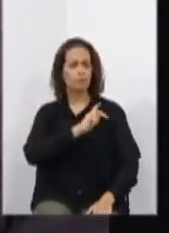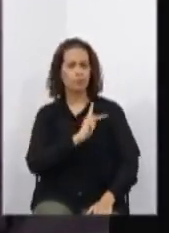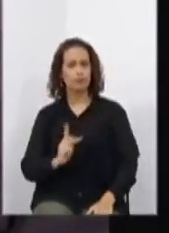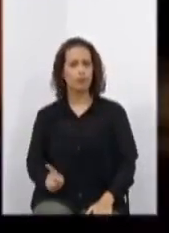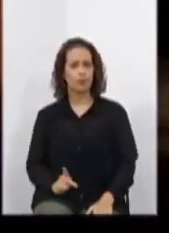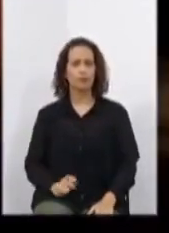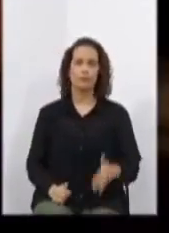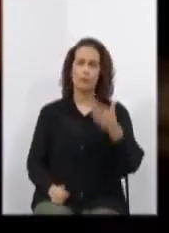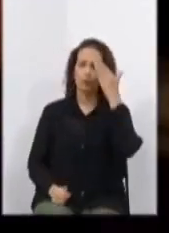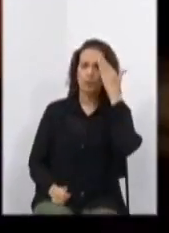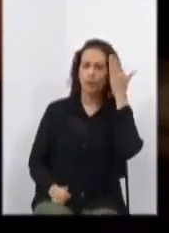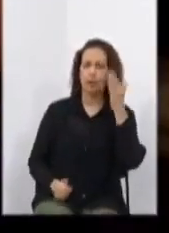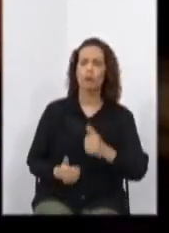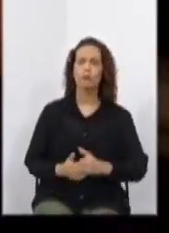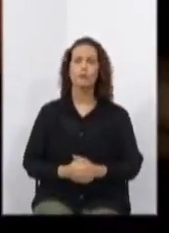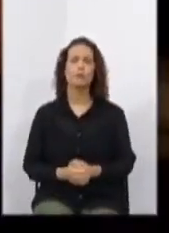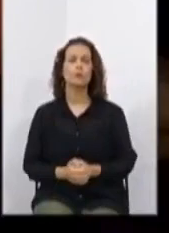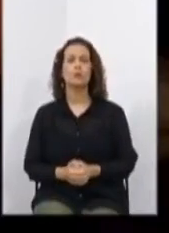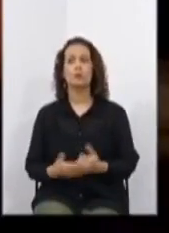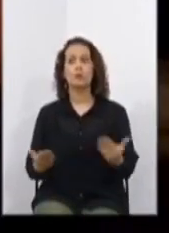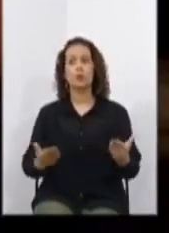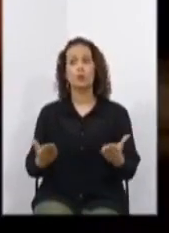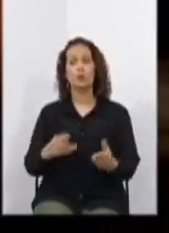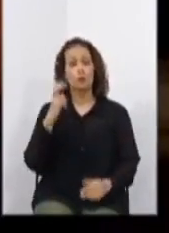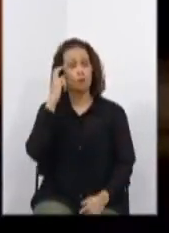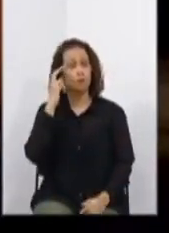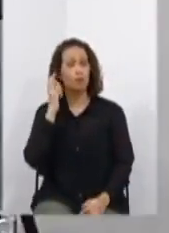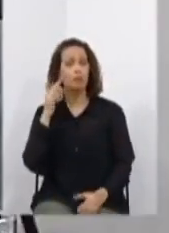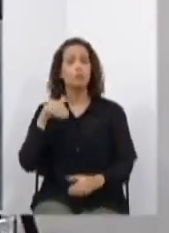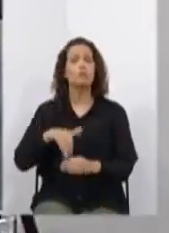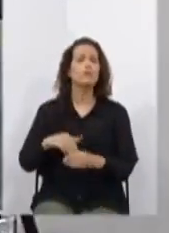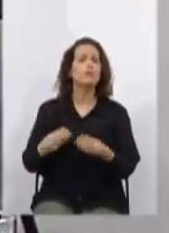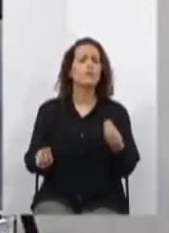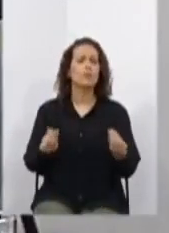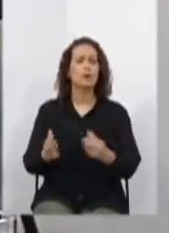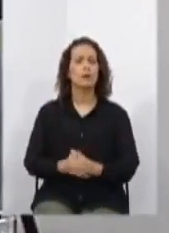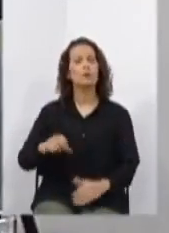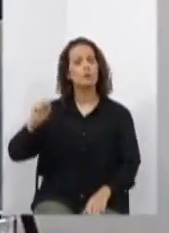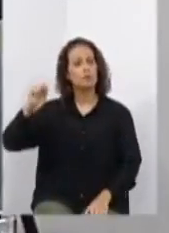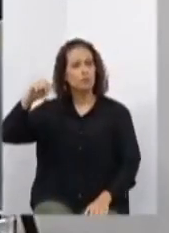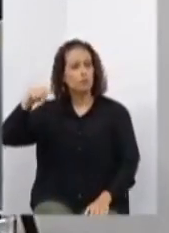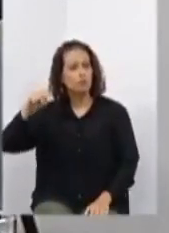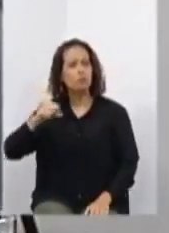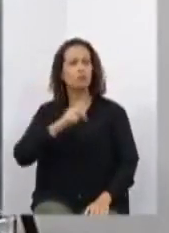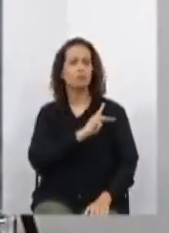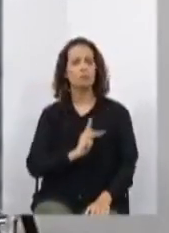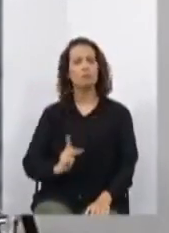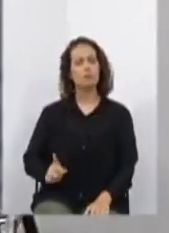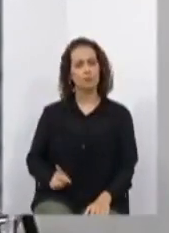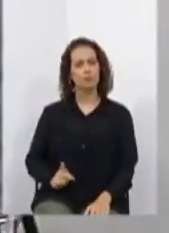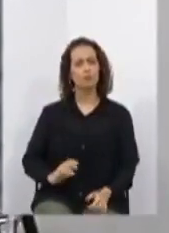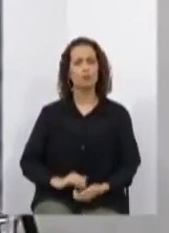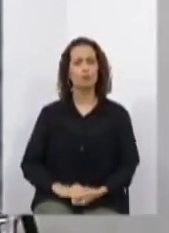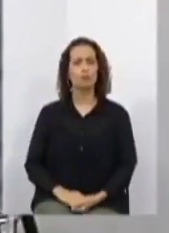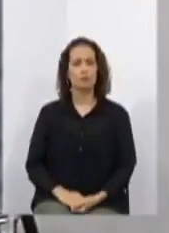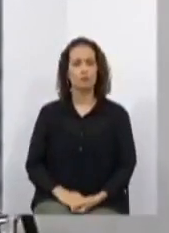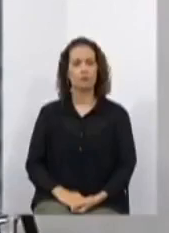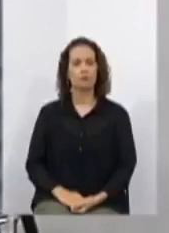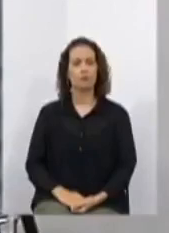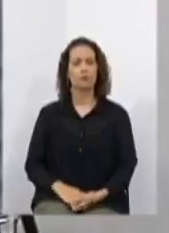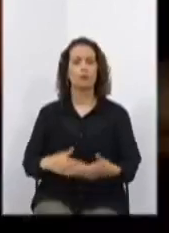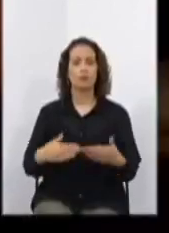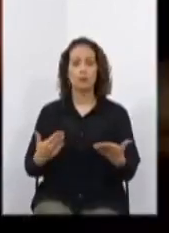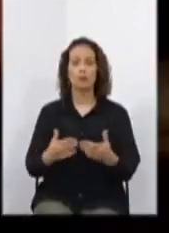Obrigado. Como vota o autor, deputado Zé Guilherme? Voto sim, senhor presidente. Esse